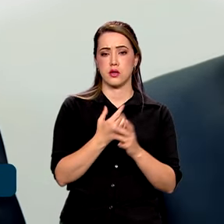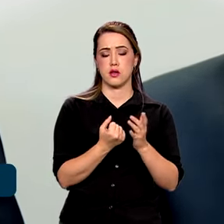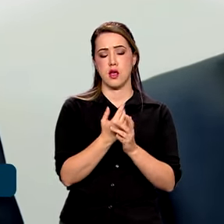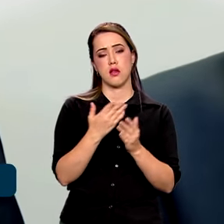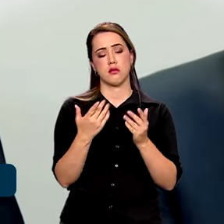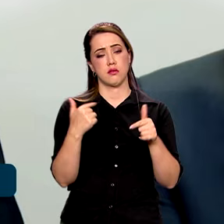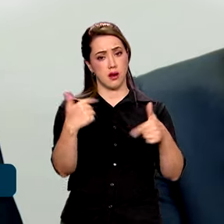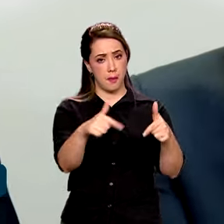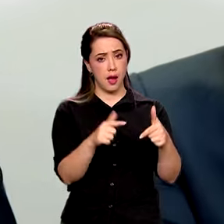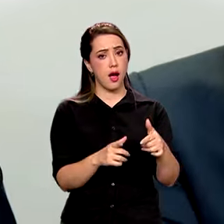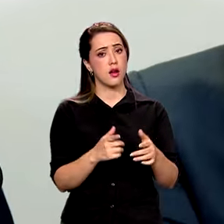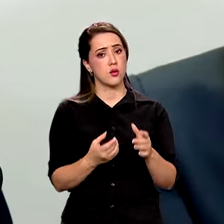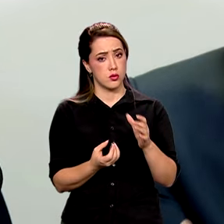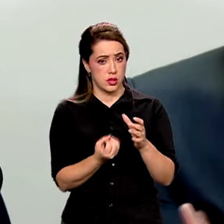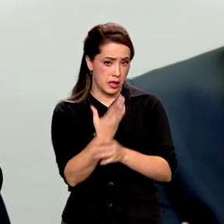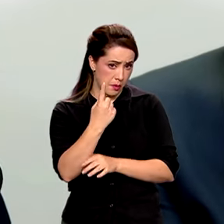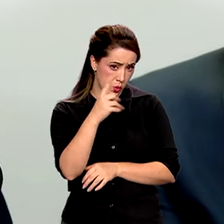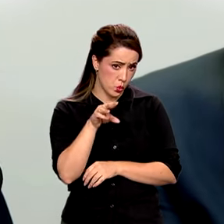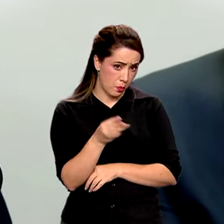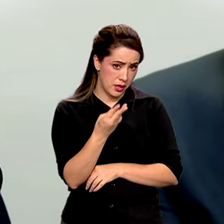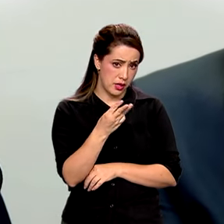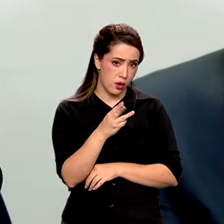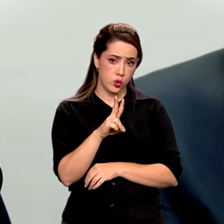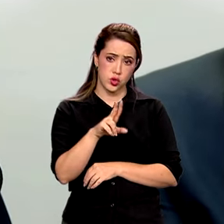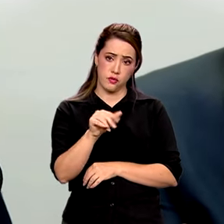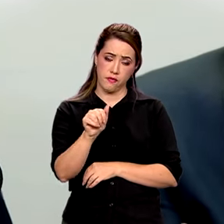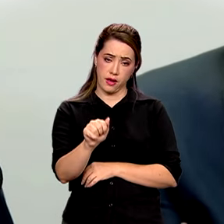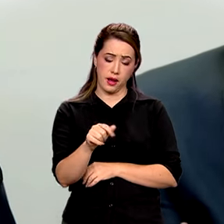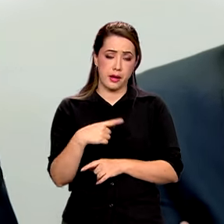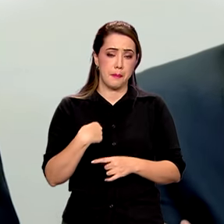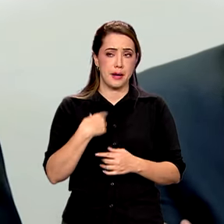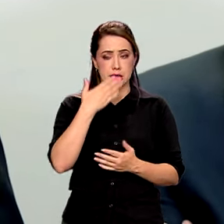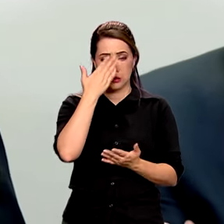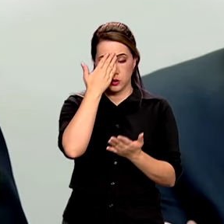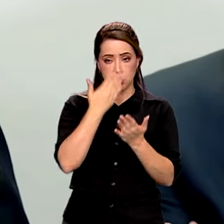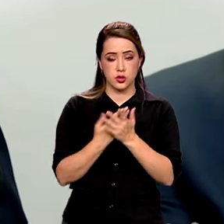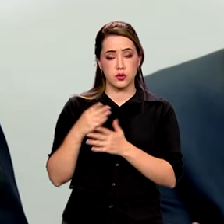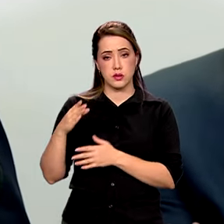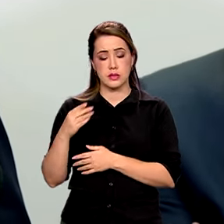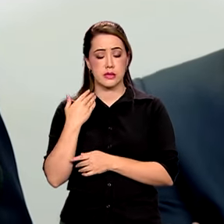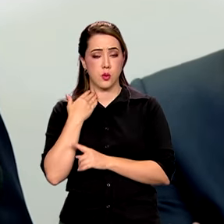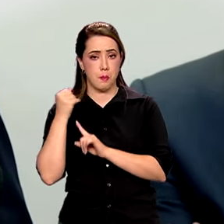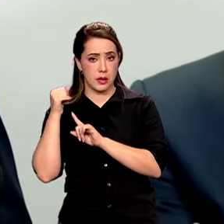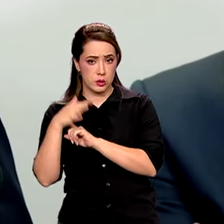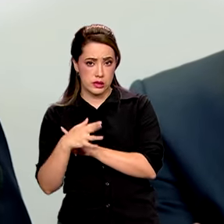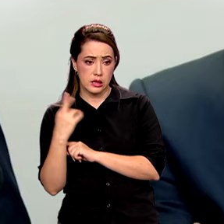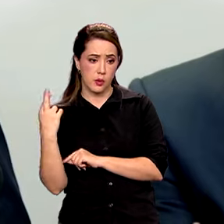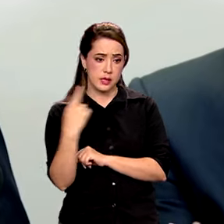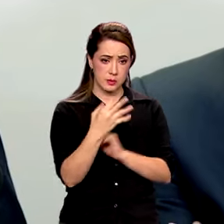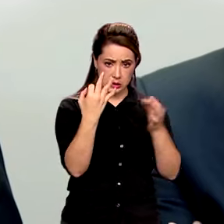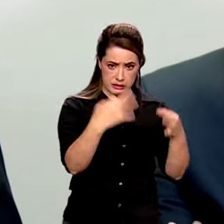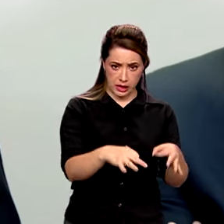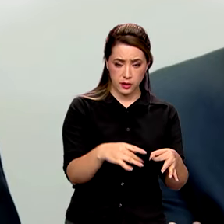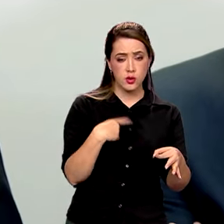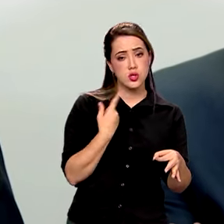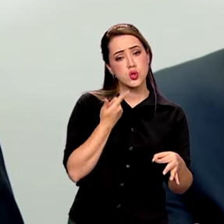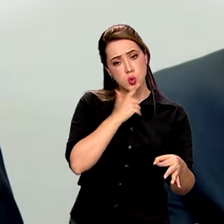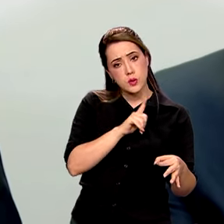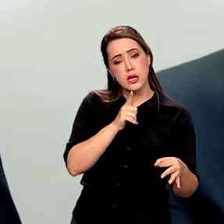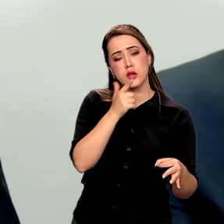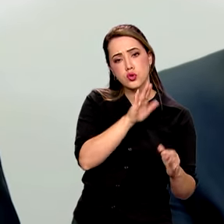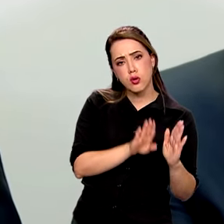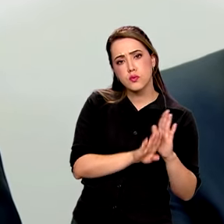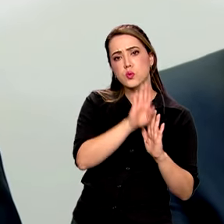se nós tivermos uma resposta, na minha opinião, adequada da política monetária, nós podemos repetir